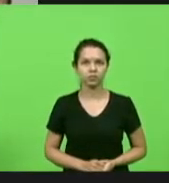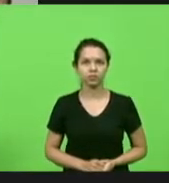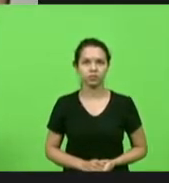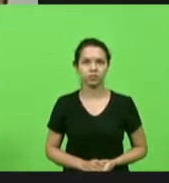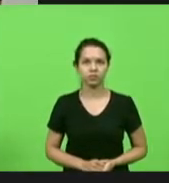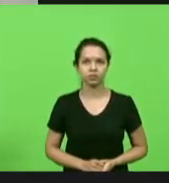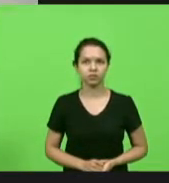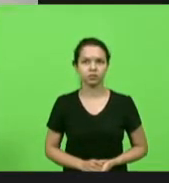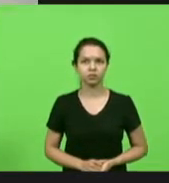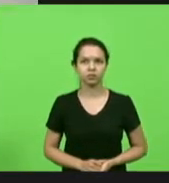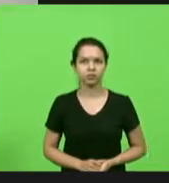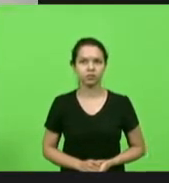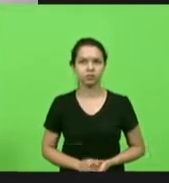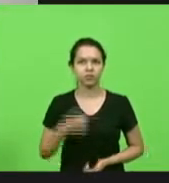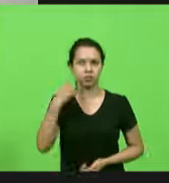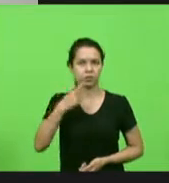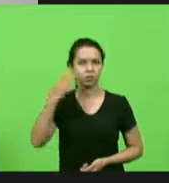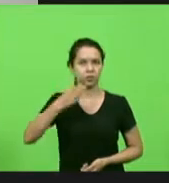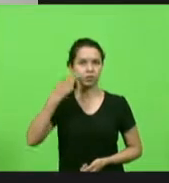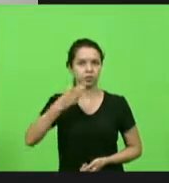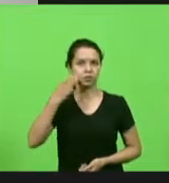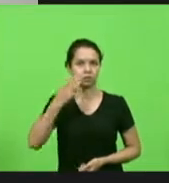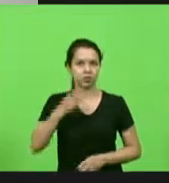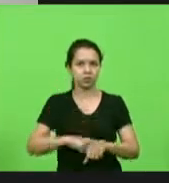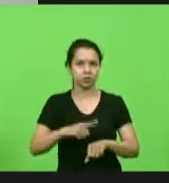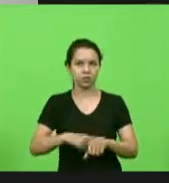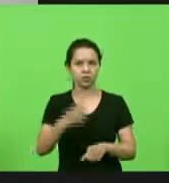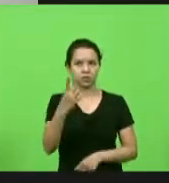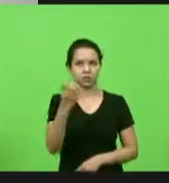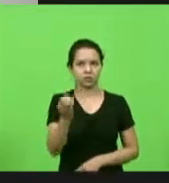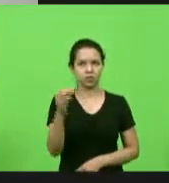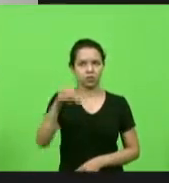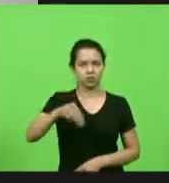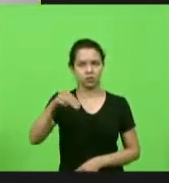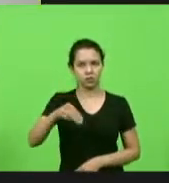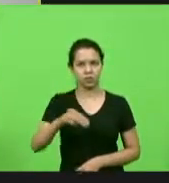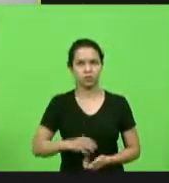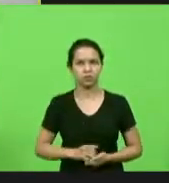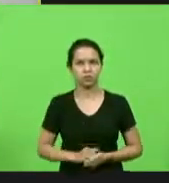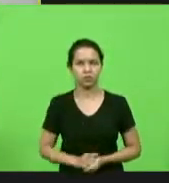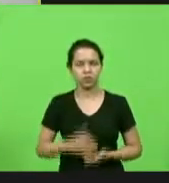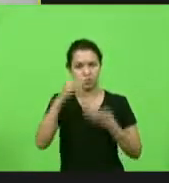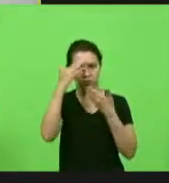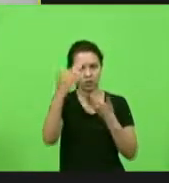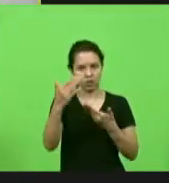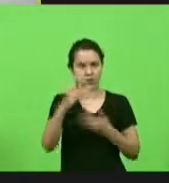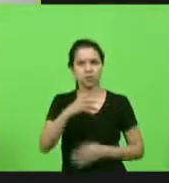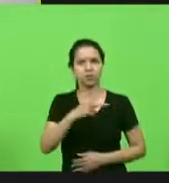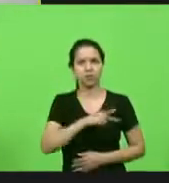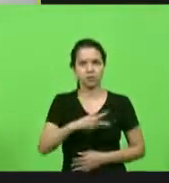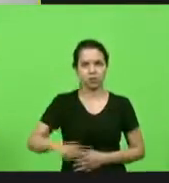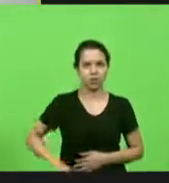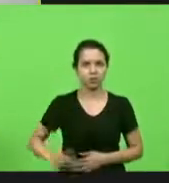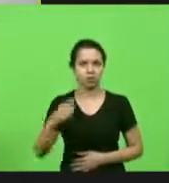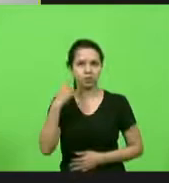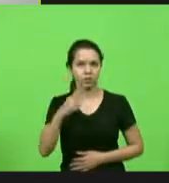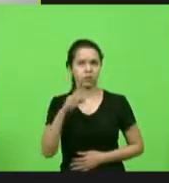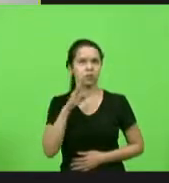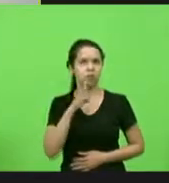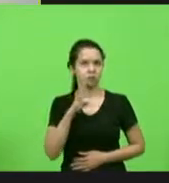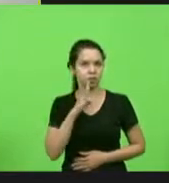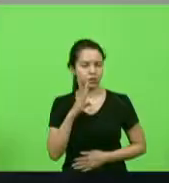deputado Márcio Machado por 10 minutos deputado Obrigado obrigado presidente deputado Nilson Berlanda